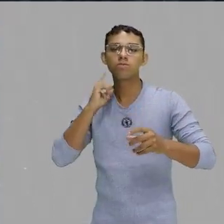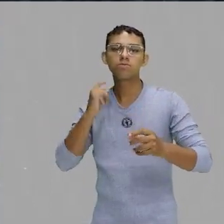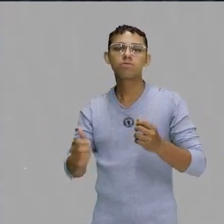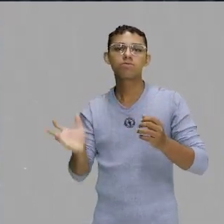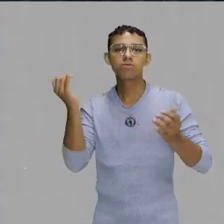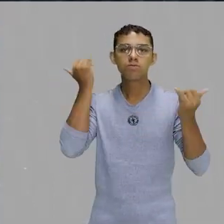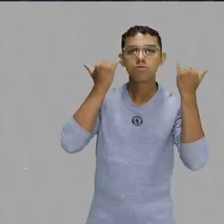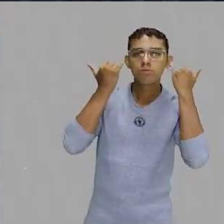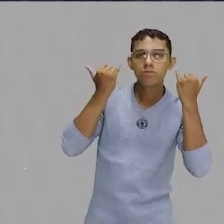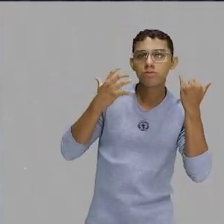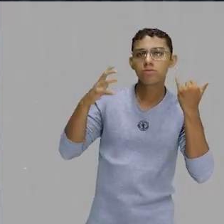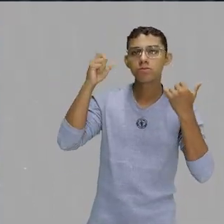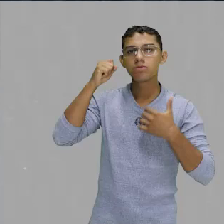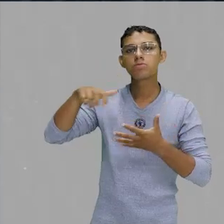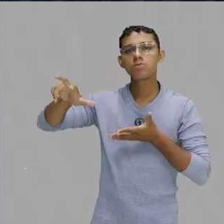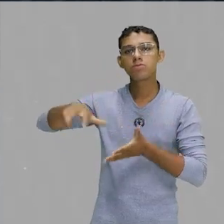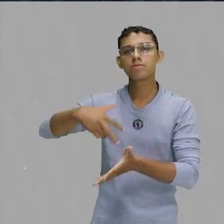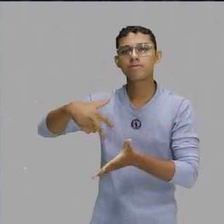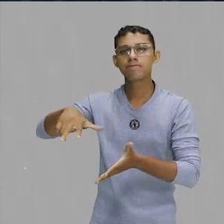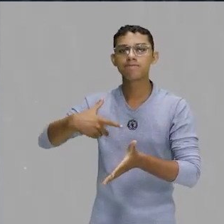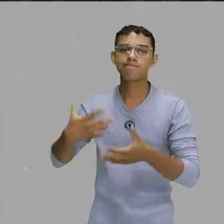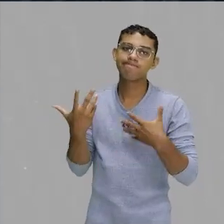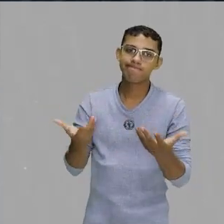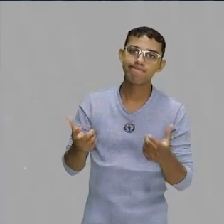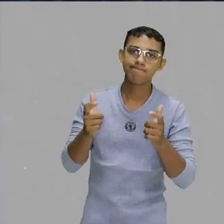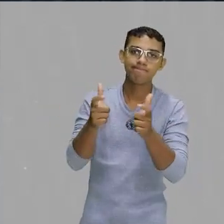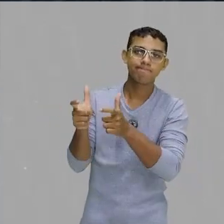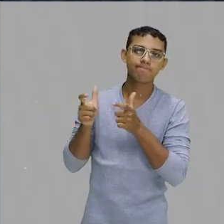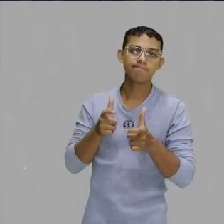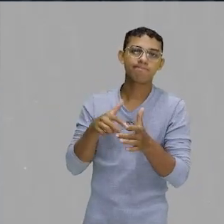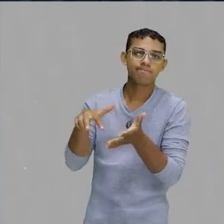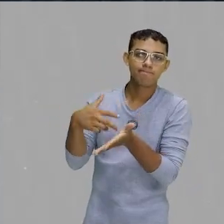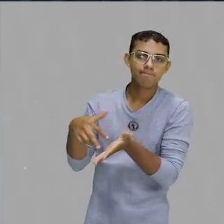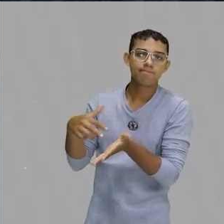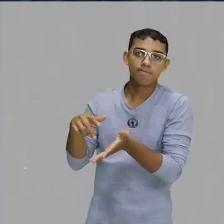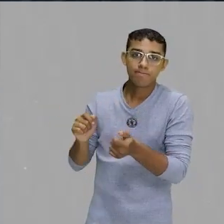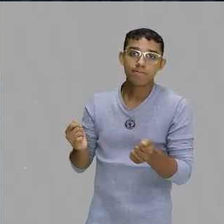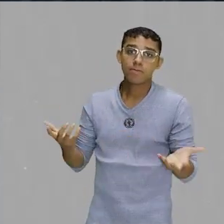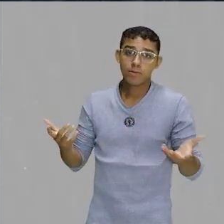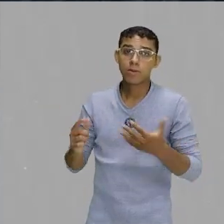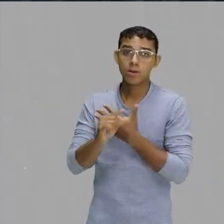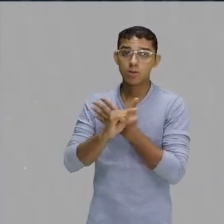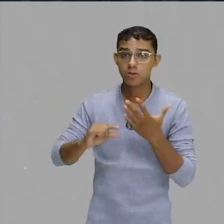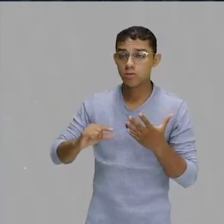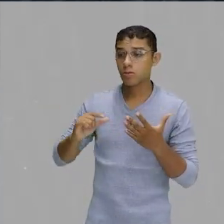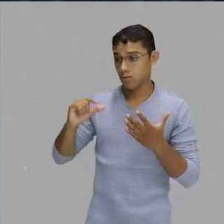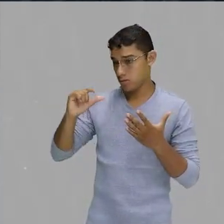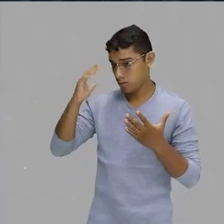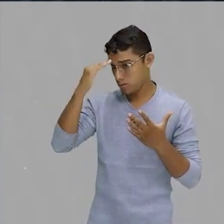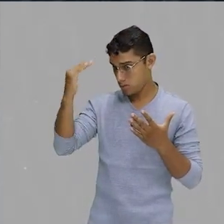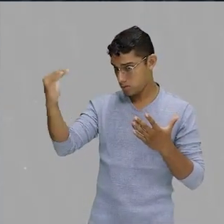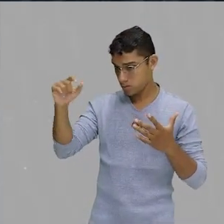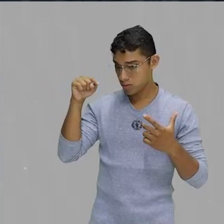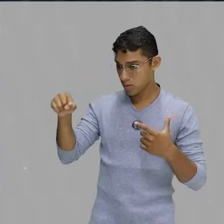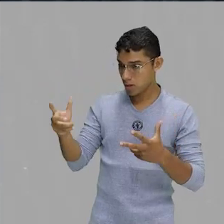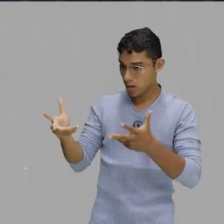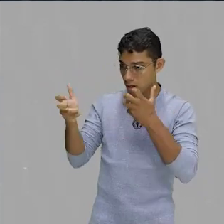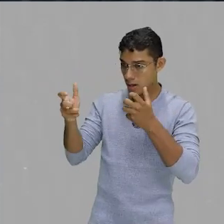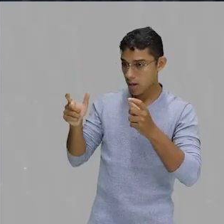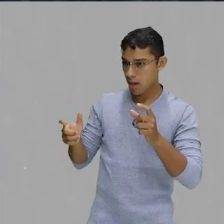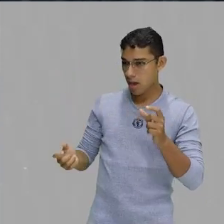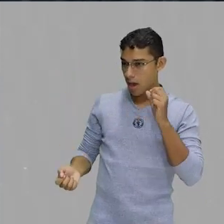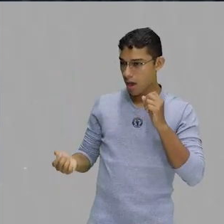desfrutar e bailar nas pistas, e os artistas, né, ao vê-lo, desfrutaram